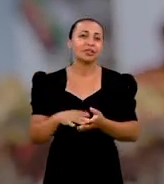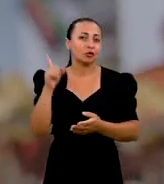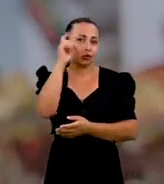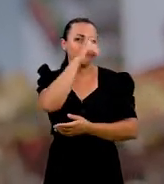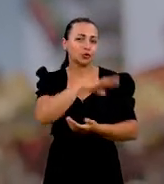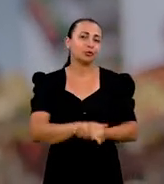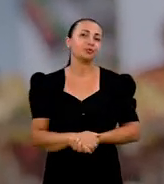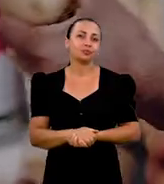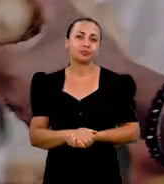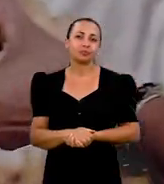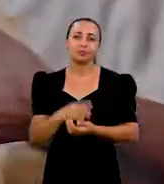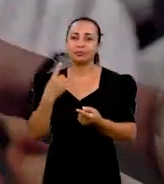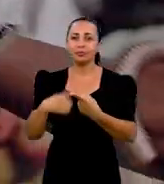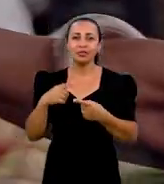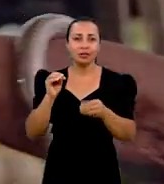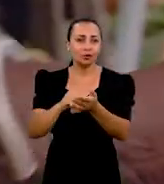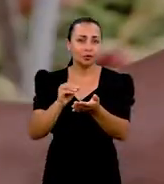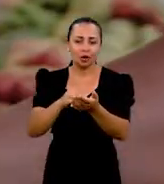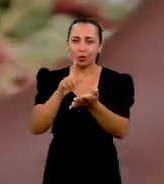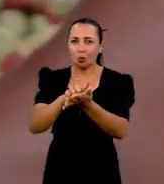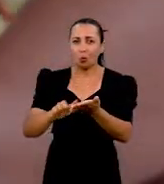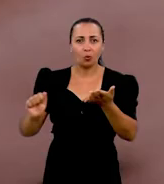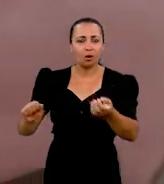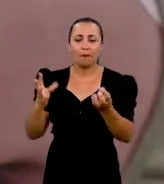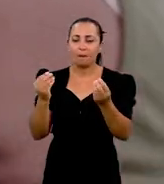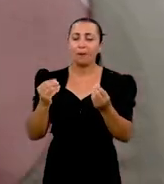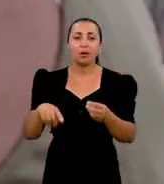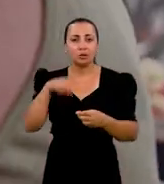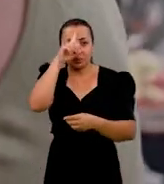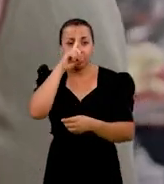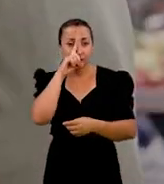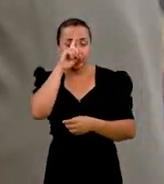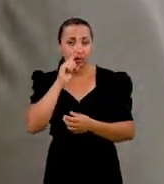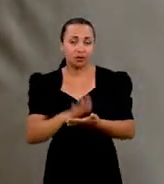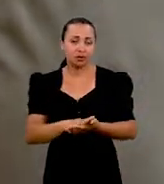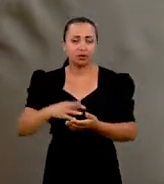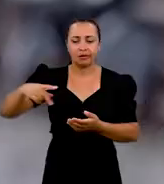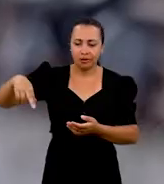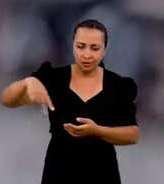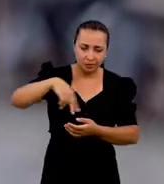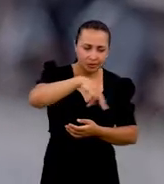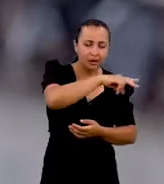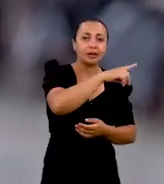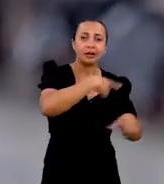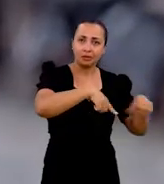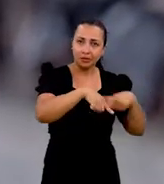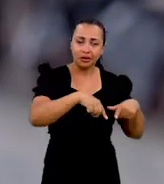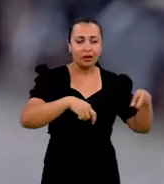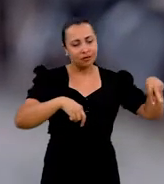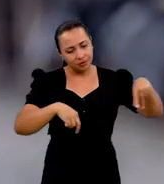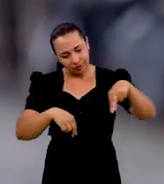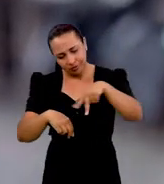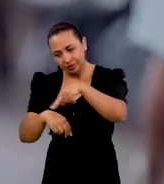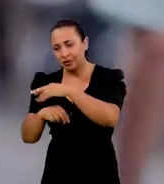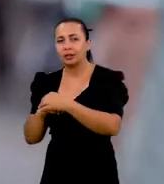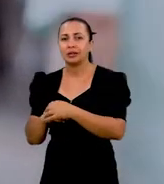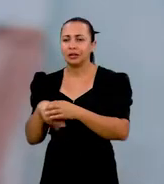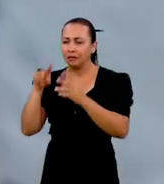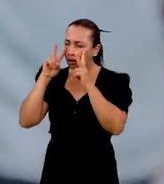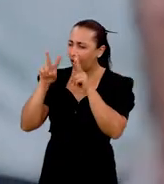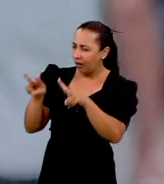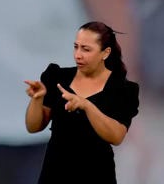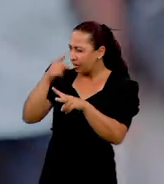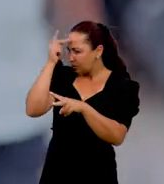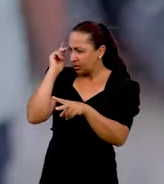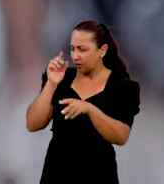a minha pior dificuldade foi essa. Por quê? Por causa do engenho, né? Porque está muito perigoso e eu passo todos os dias para trabalhar. Eu via o problema,